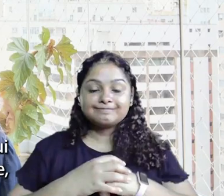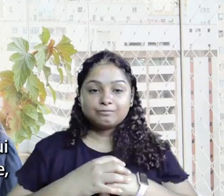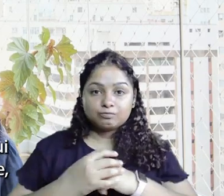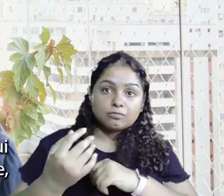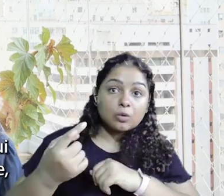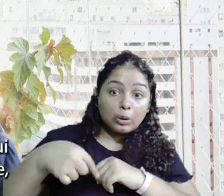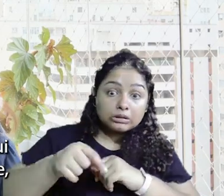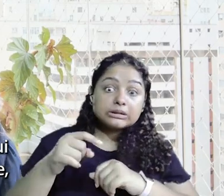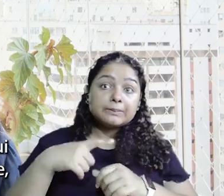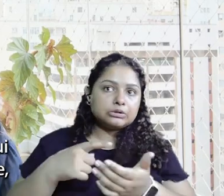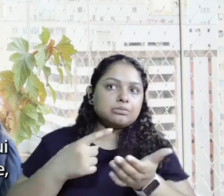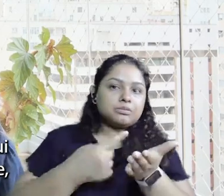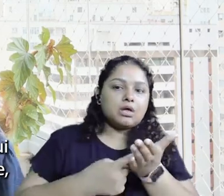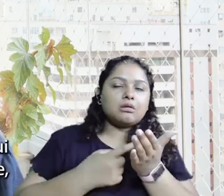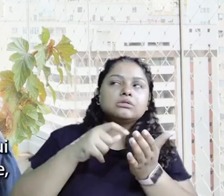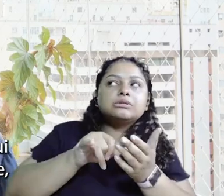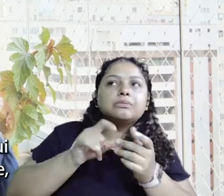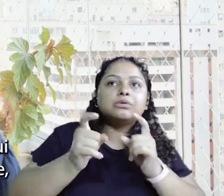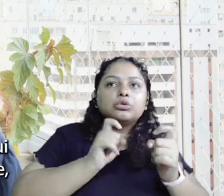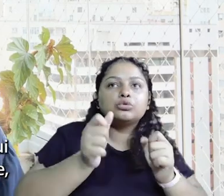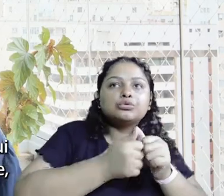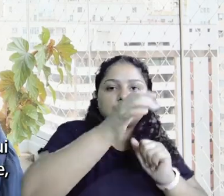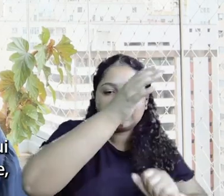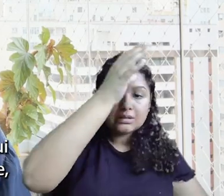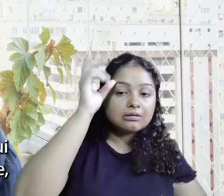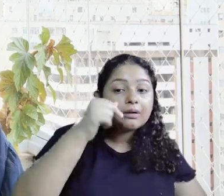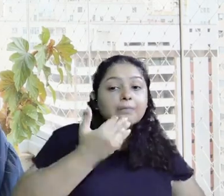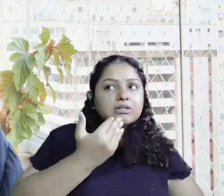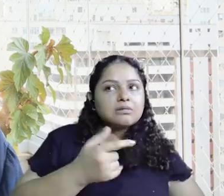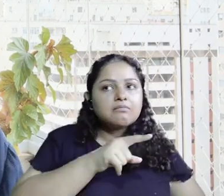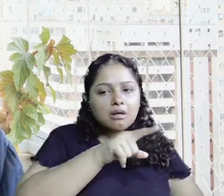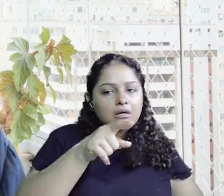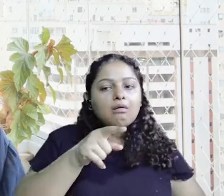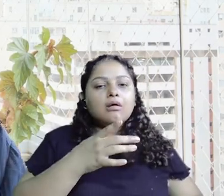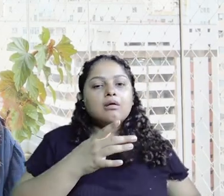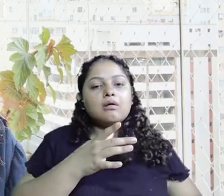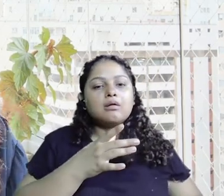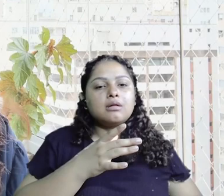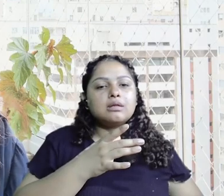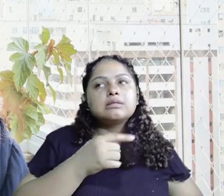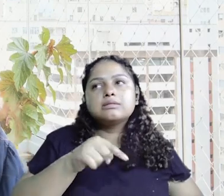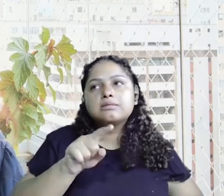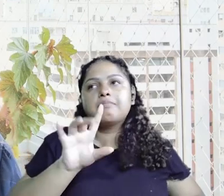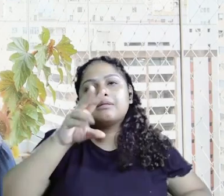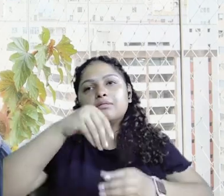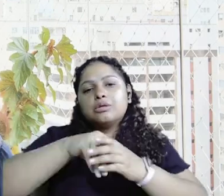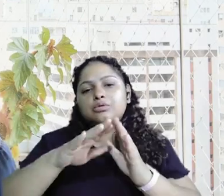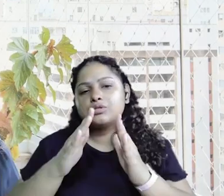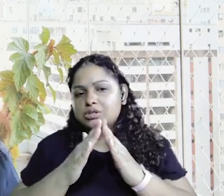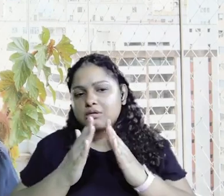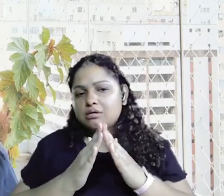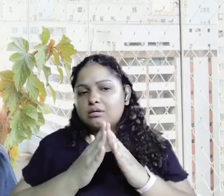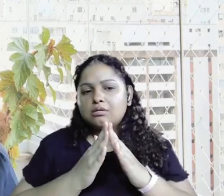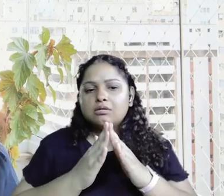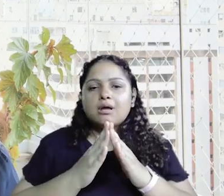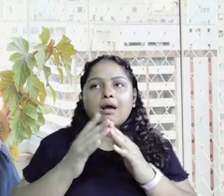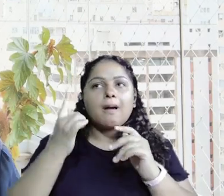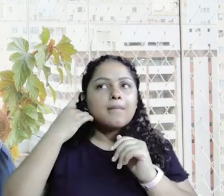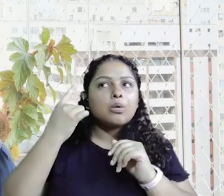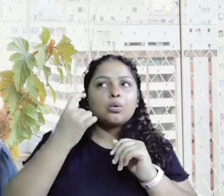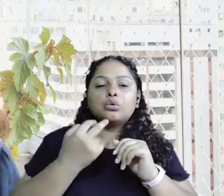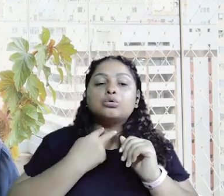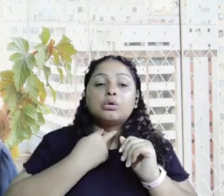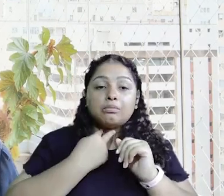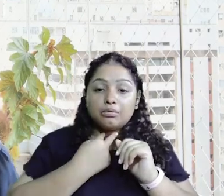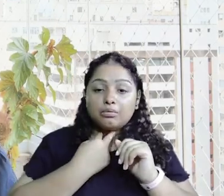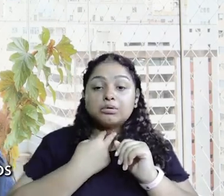A gente tem alguns combinados aqui, se eu tenho uma reunião com um cliente, aí eu ia pedir para eles irem para dentro de casa e eles sabem que não